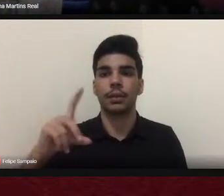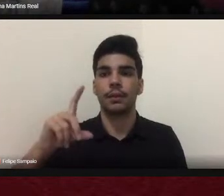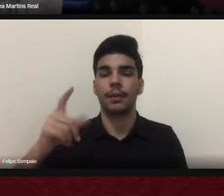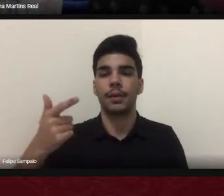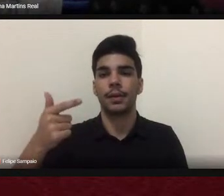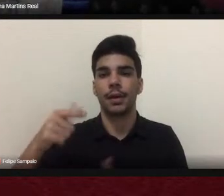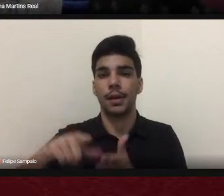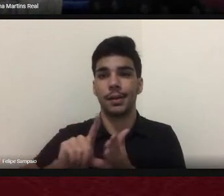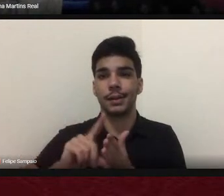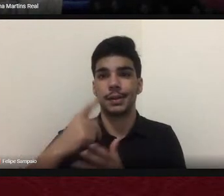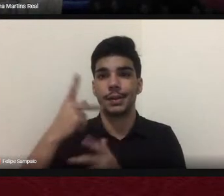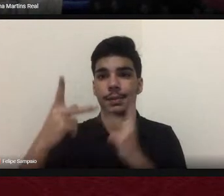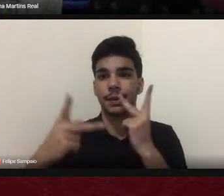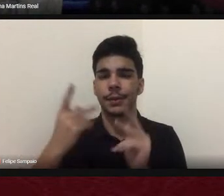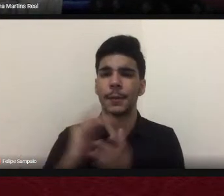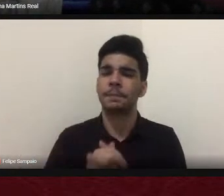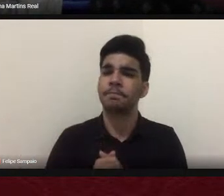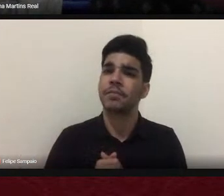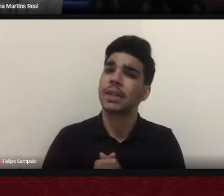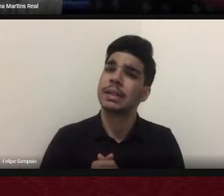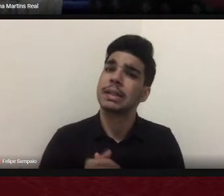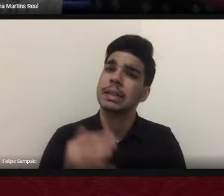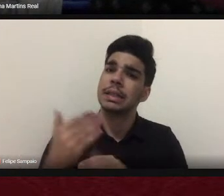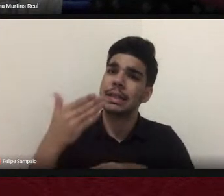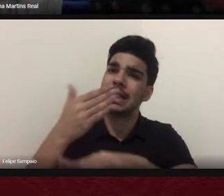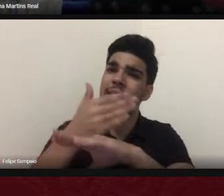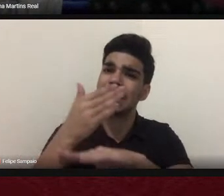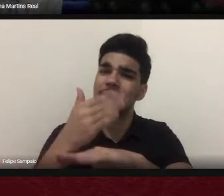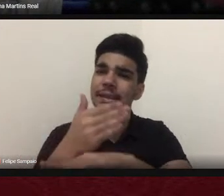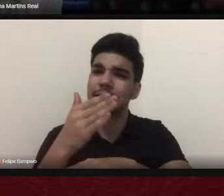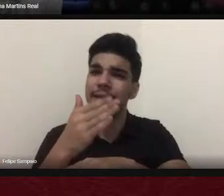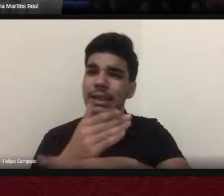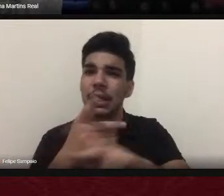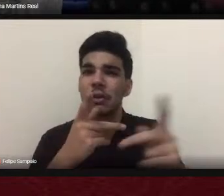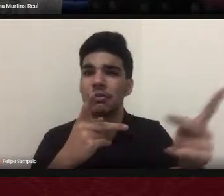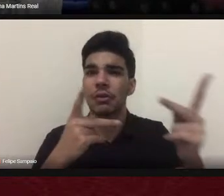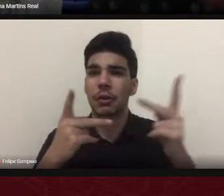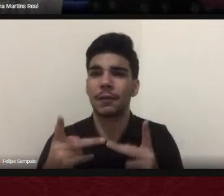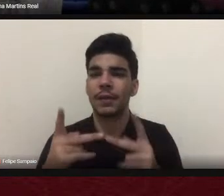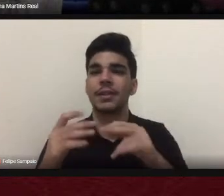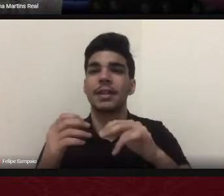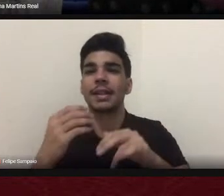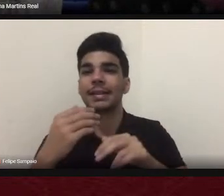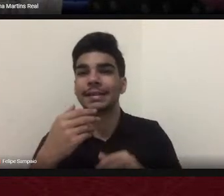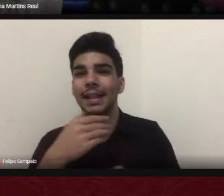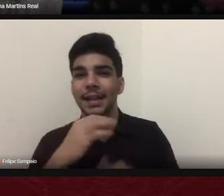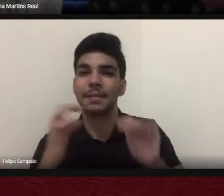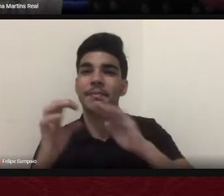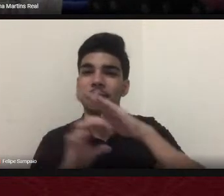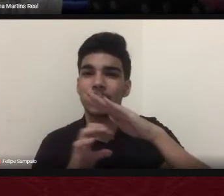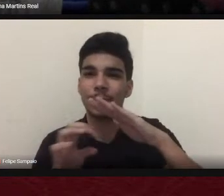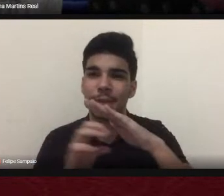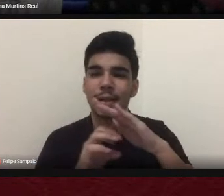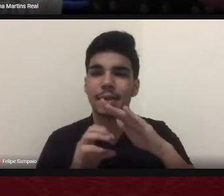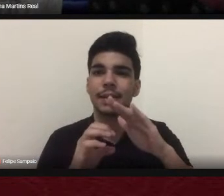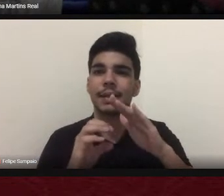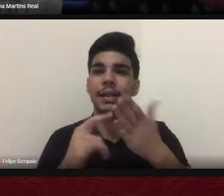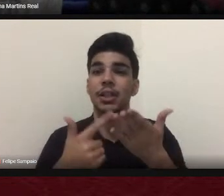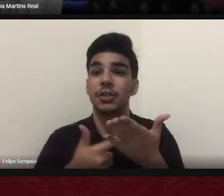receptividade, a competência da editora da UFGD. A gente pode perceber pela capa do livro